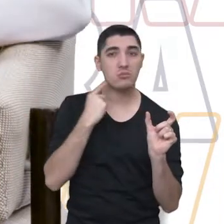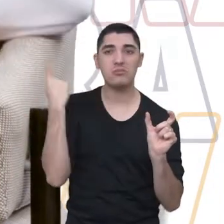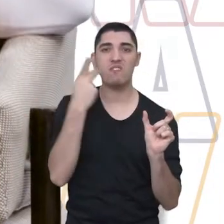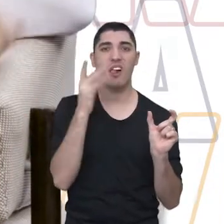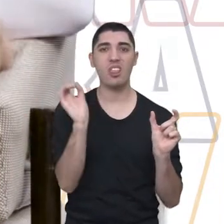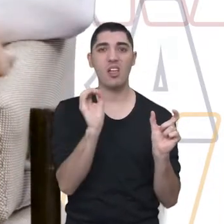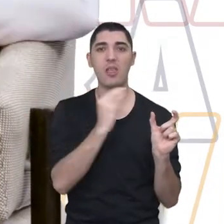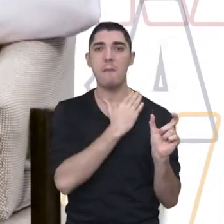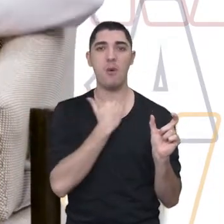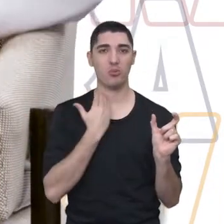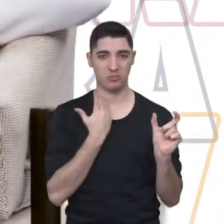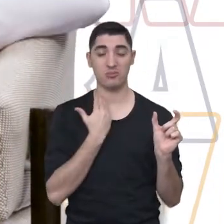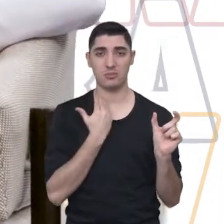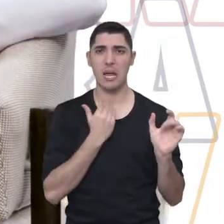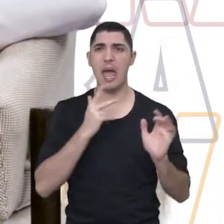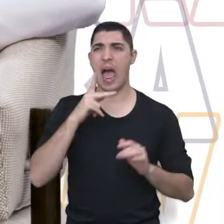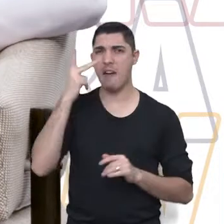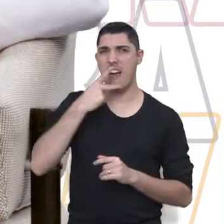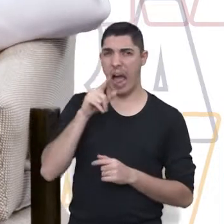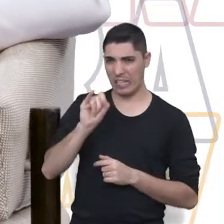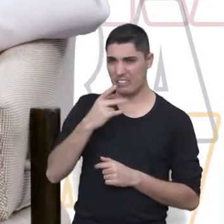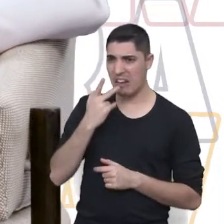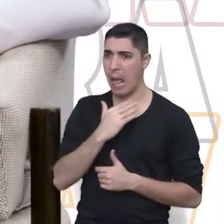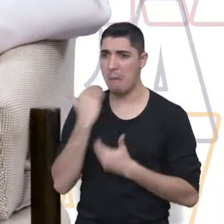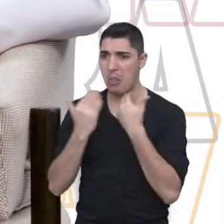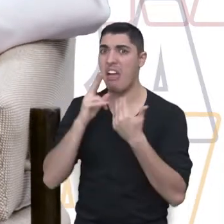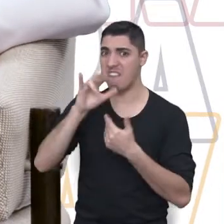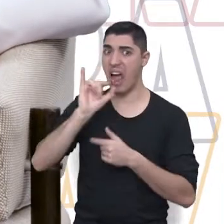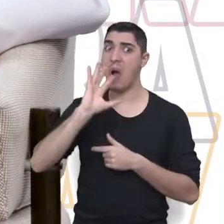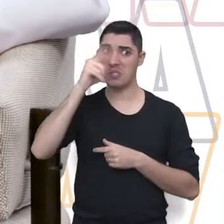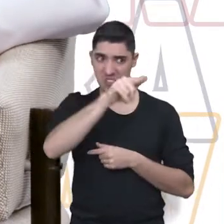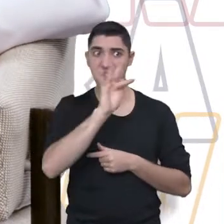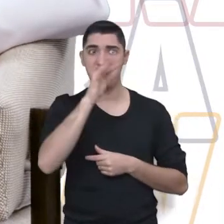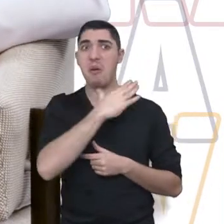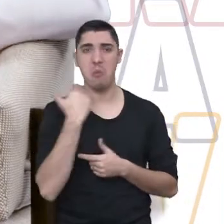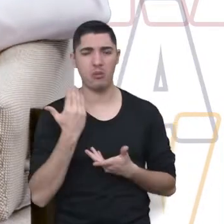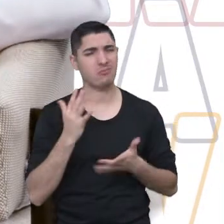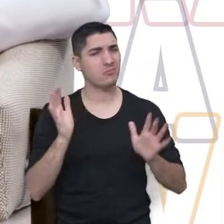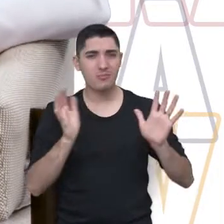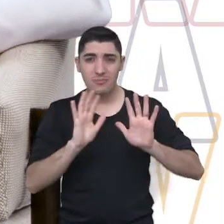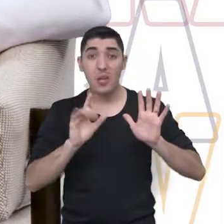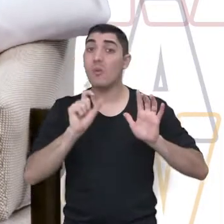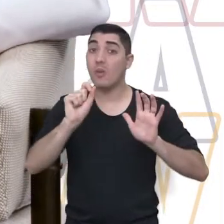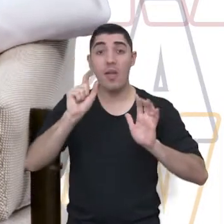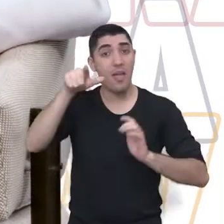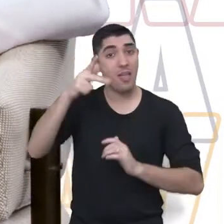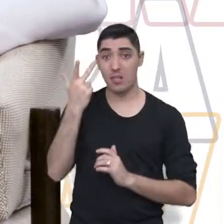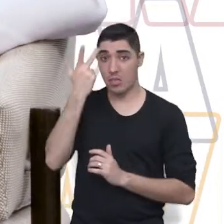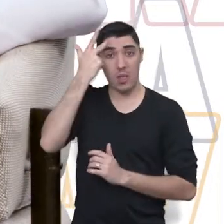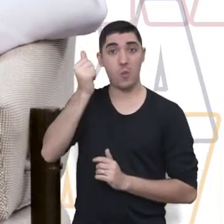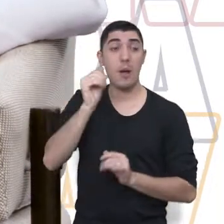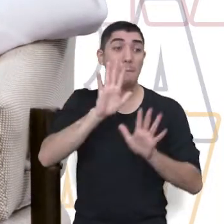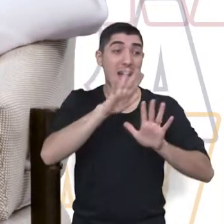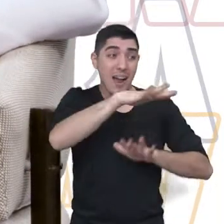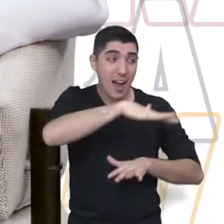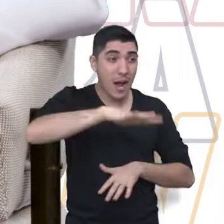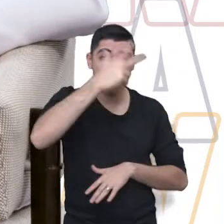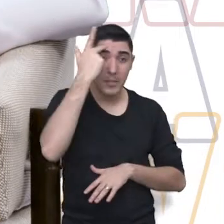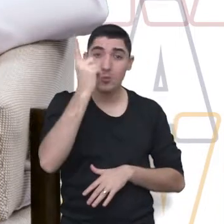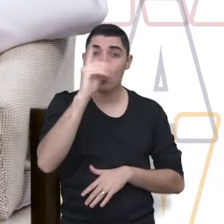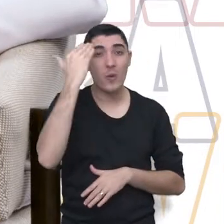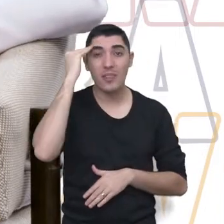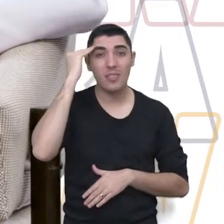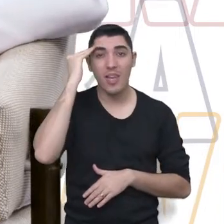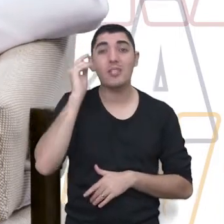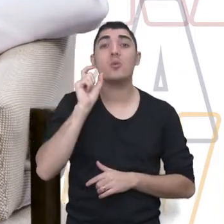Mas tem gente que fala, né? Parece que atrai. Então, a gente não tem um entendimento. Infelizmente, a nossa cultura não tem um entendimento de que